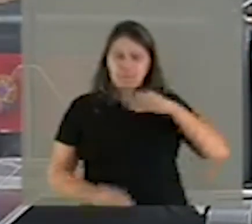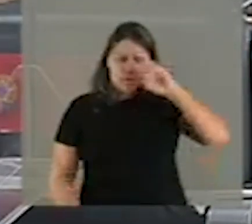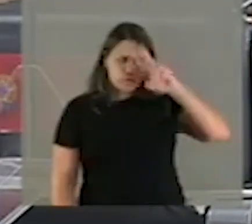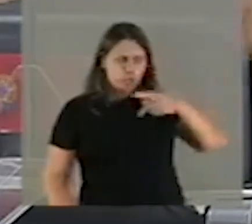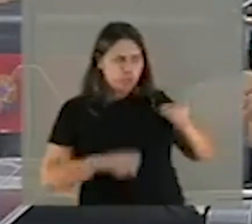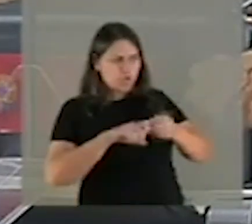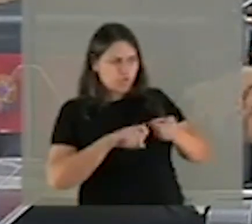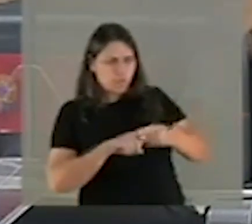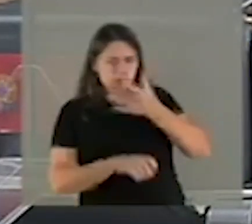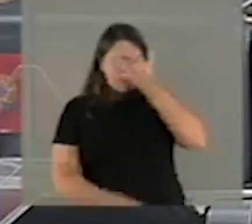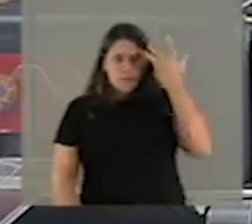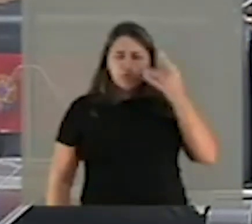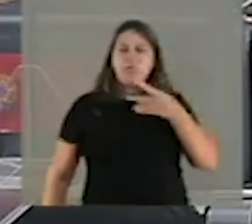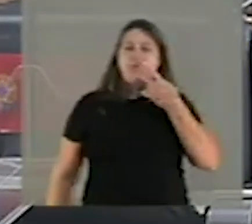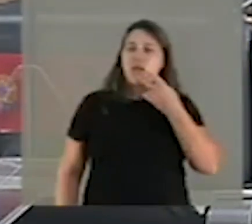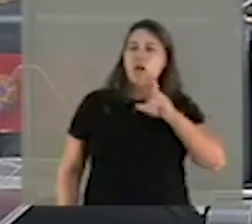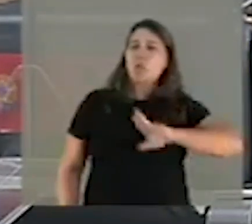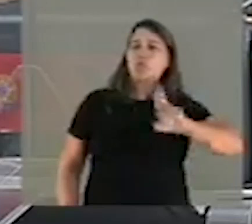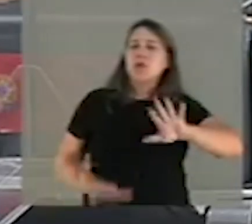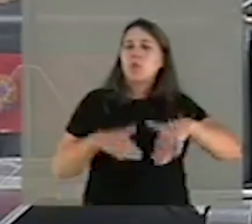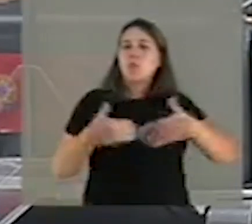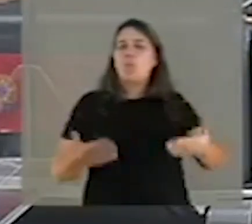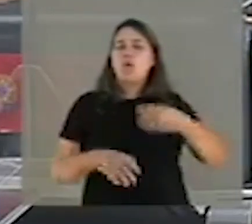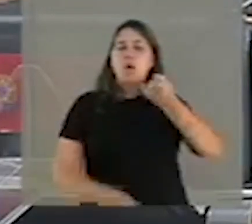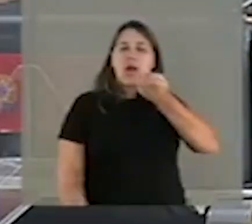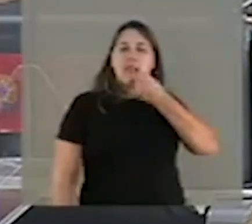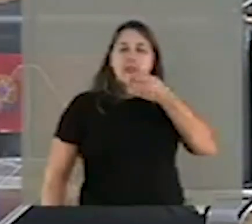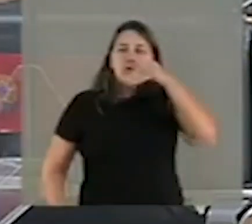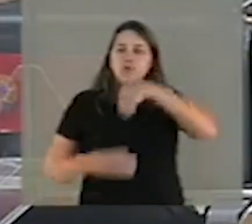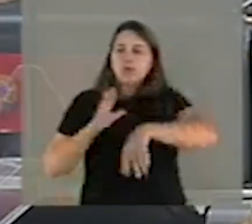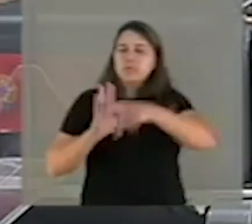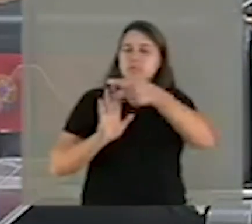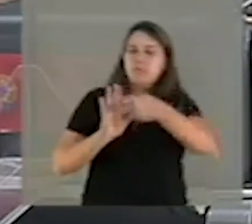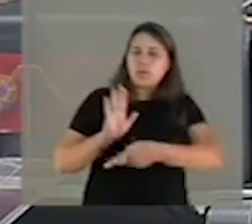médico para prescrever, inclusive, medicamentos dentro do protocolo off-label?